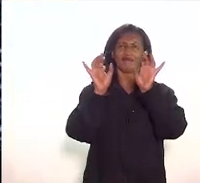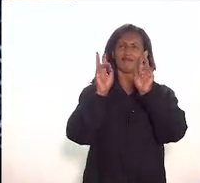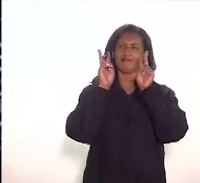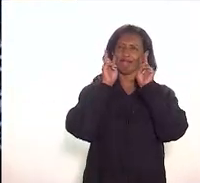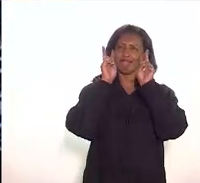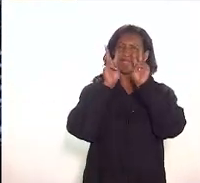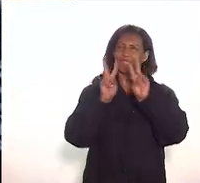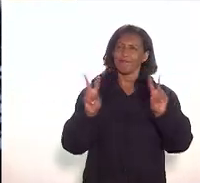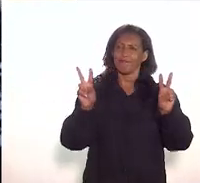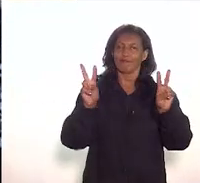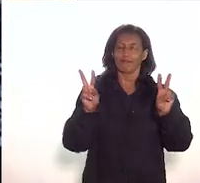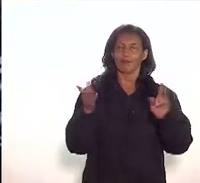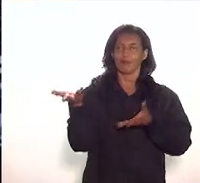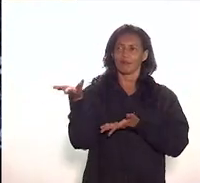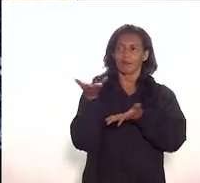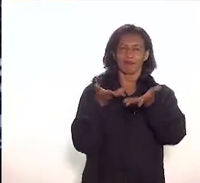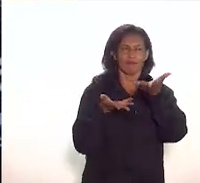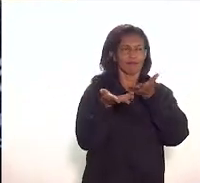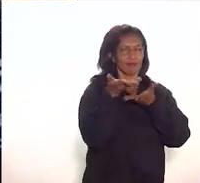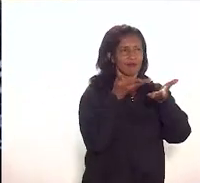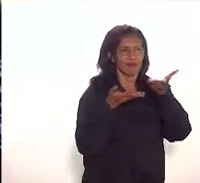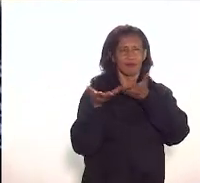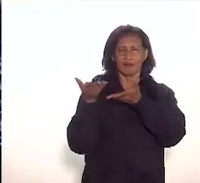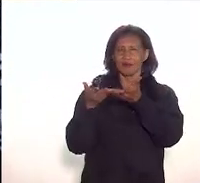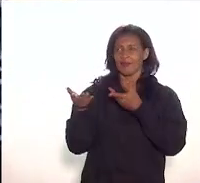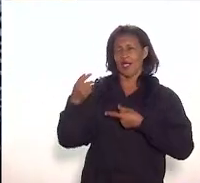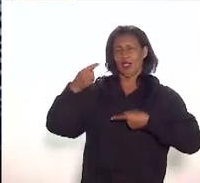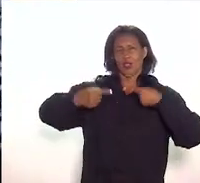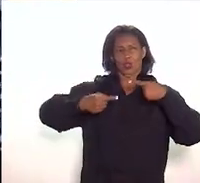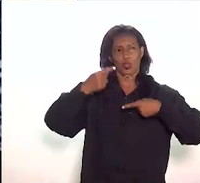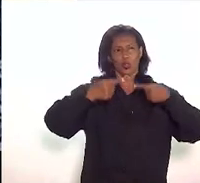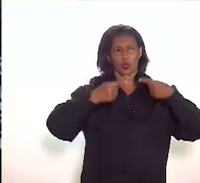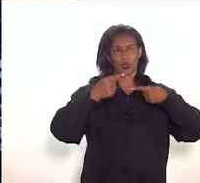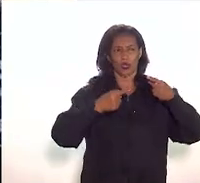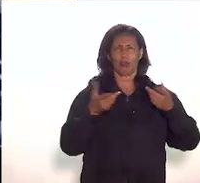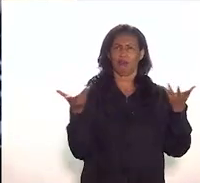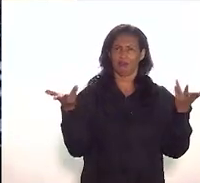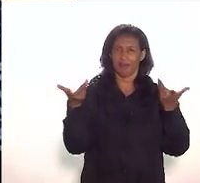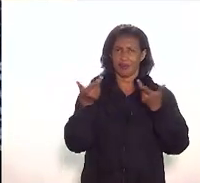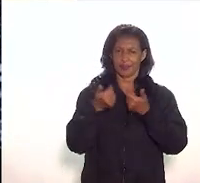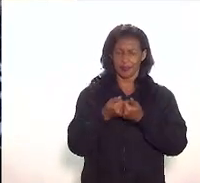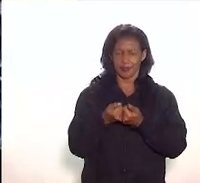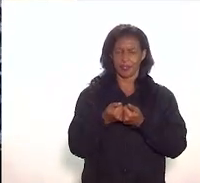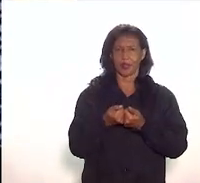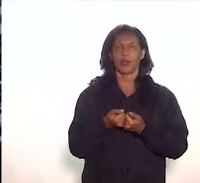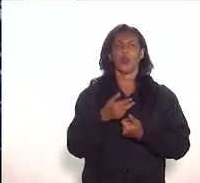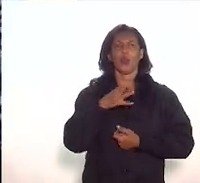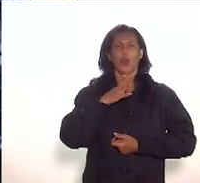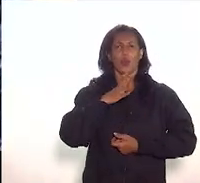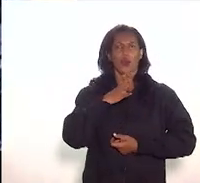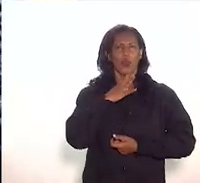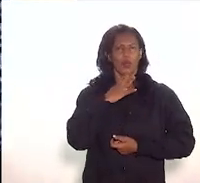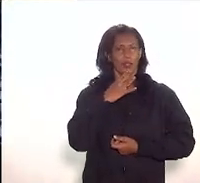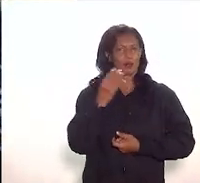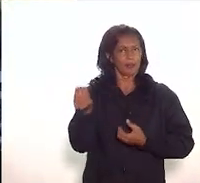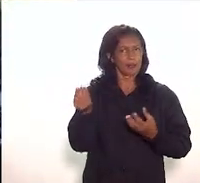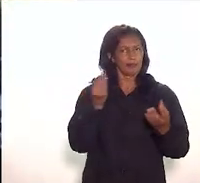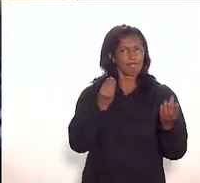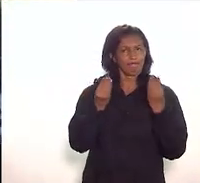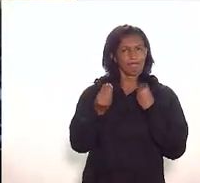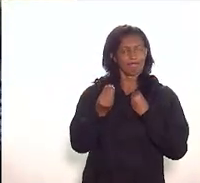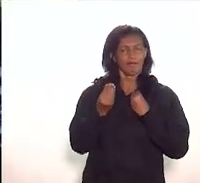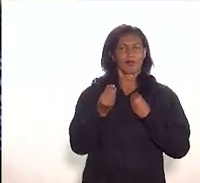para participar desta discussão que é muito rica tanto por parte do poder